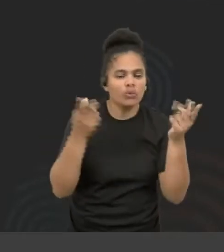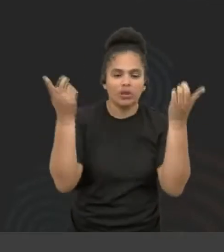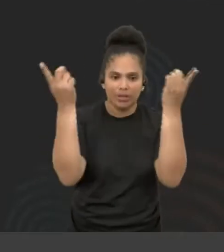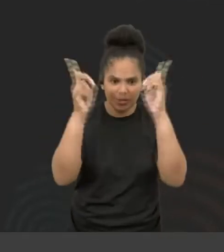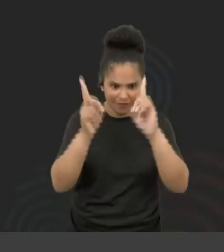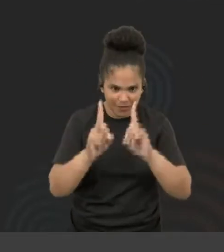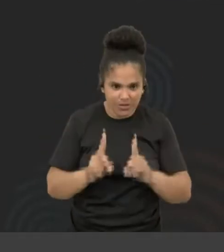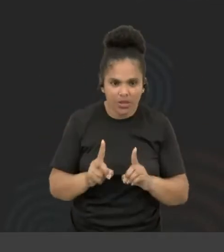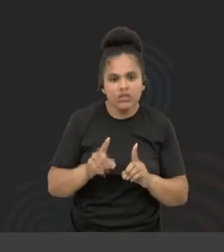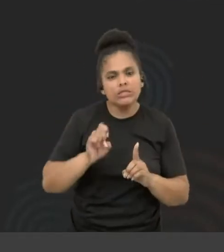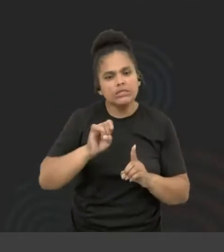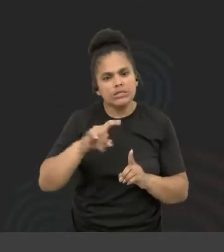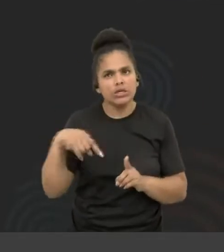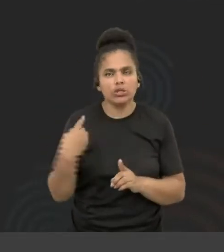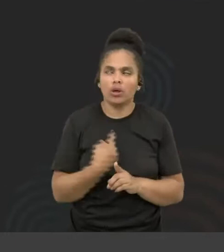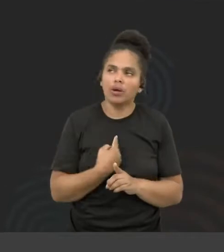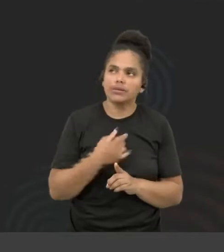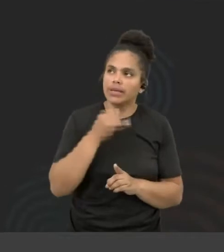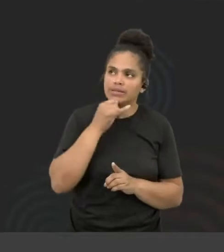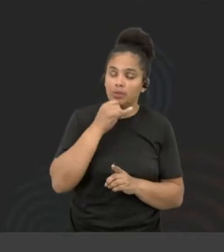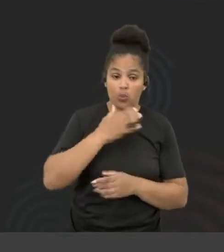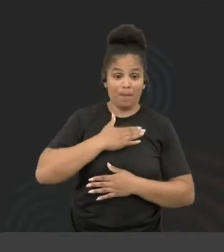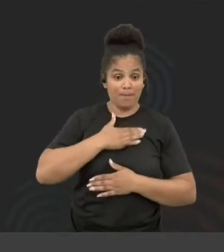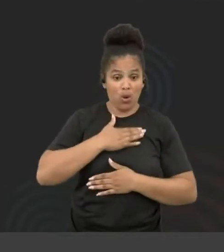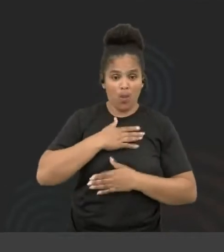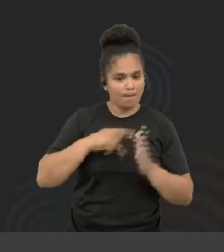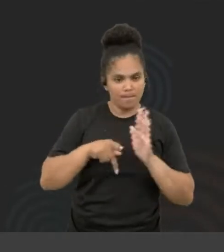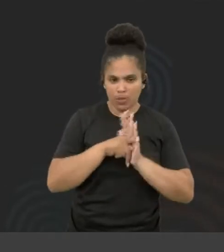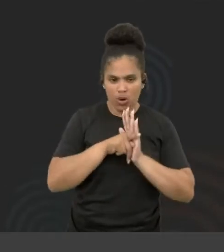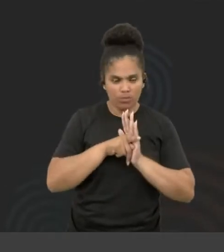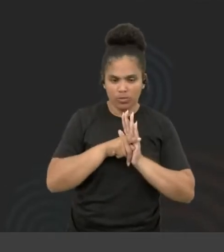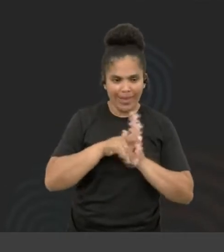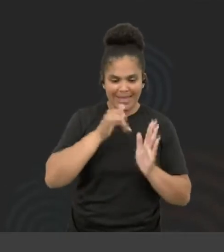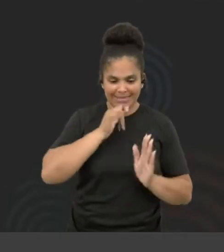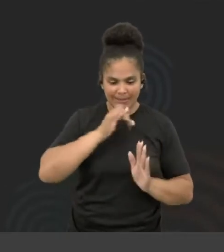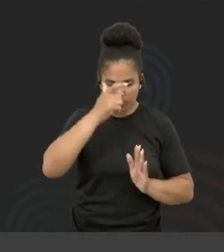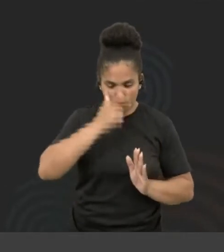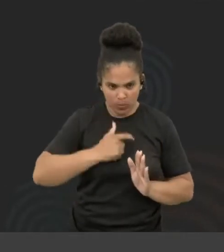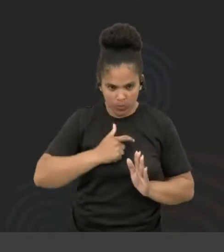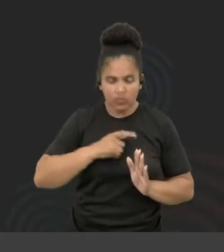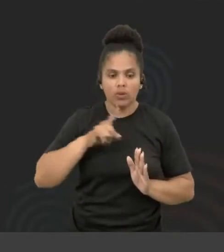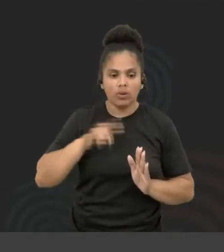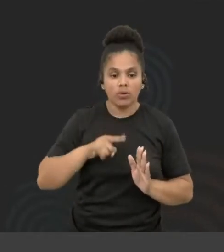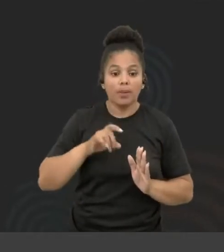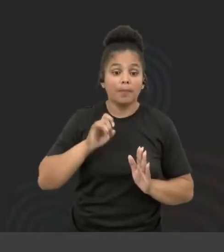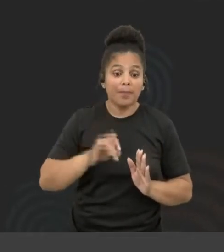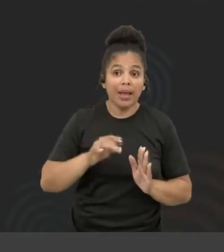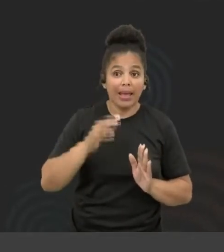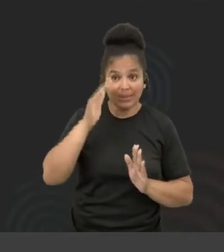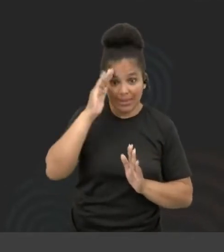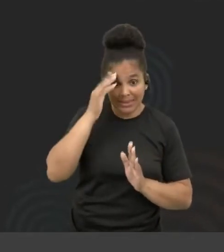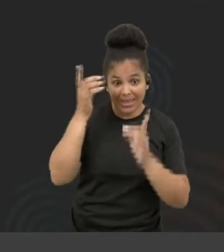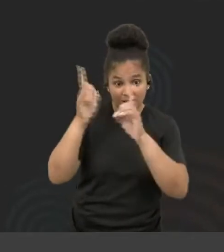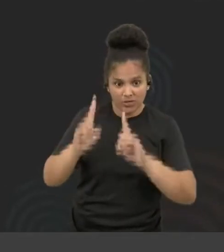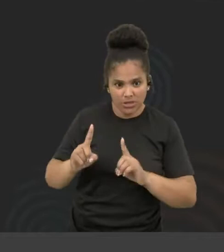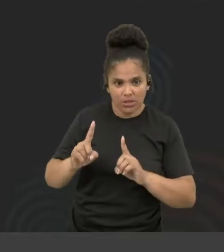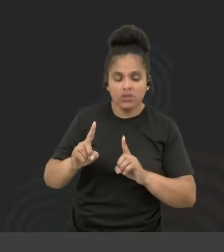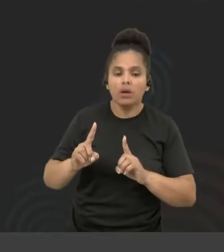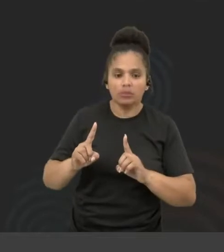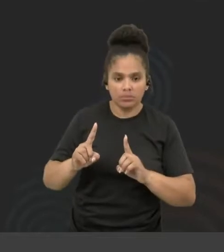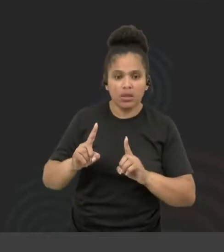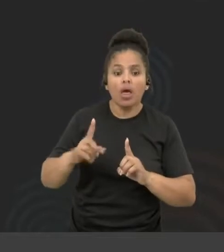se a gente pegar, por exemplo, o meu caso para ilustrar outras deficiências, elas tiveram um avanço um pouco mais